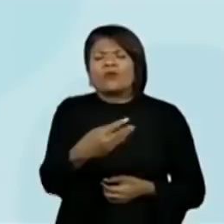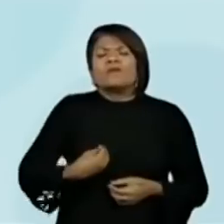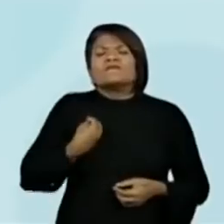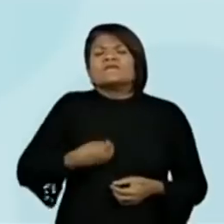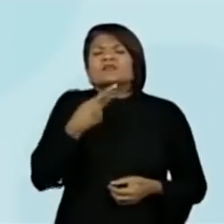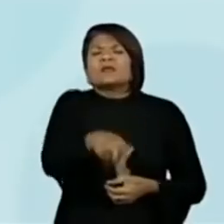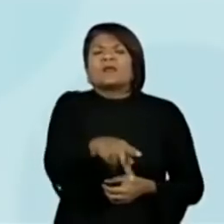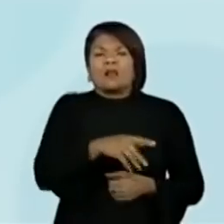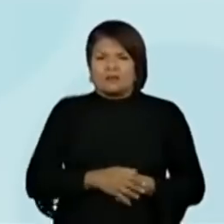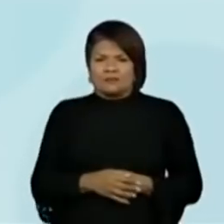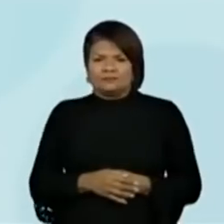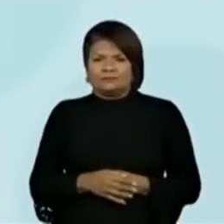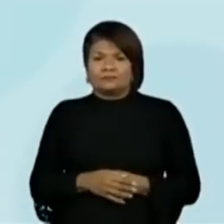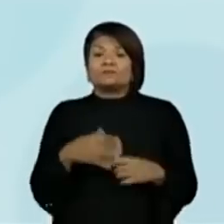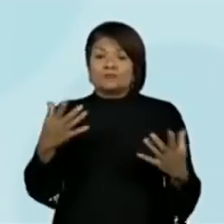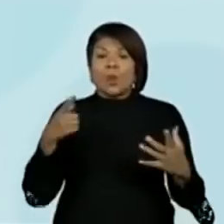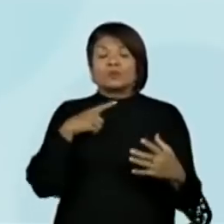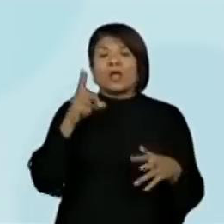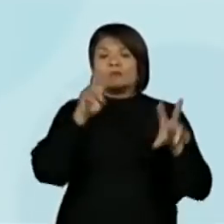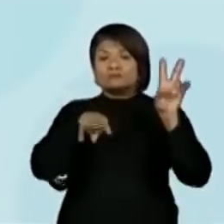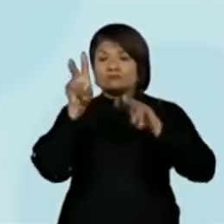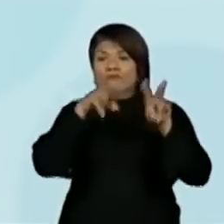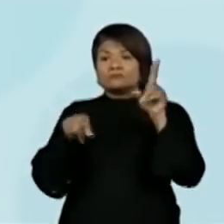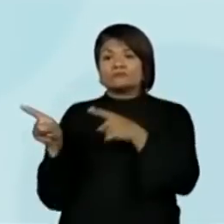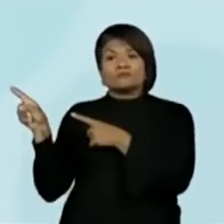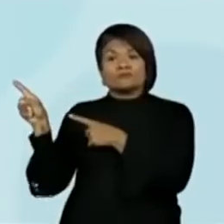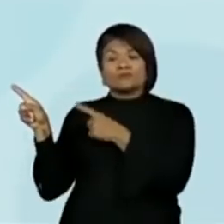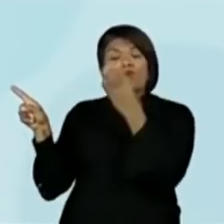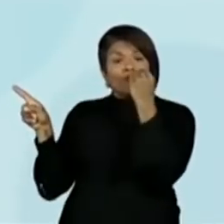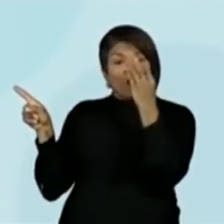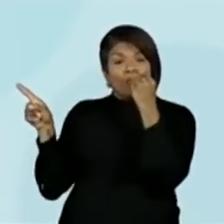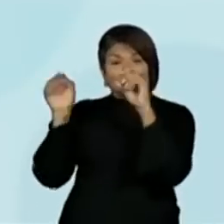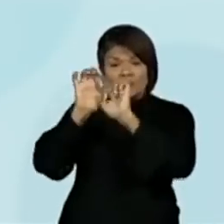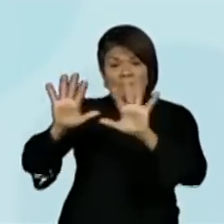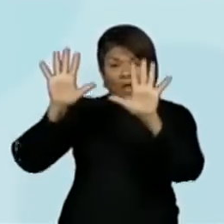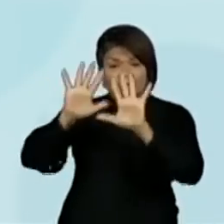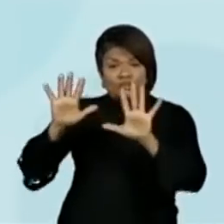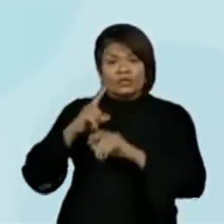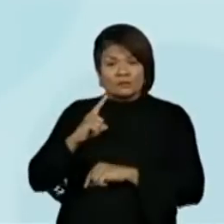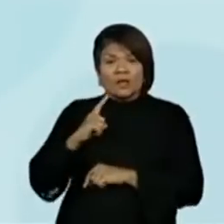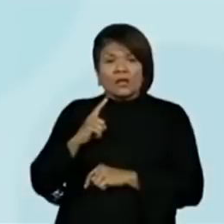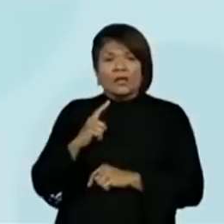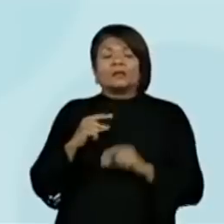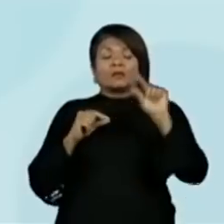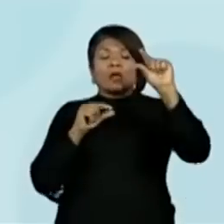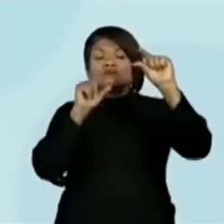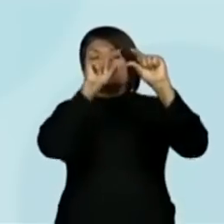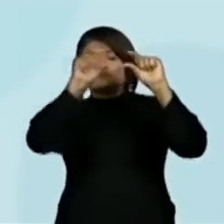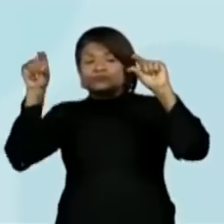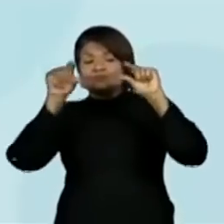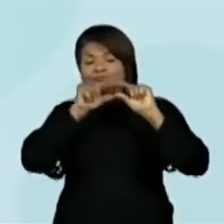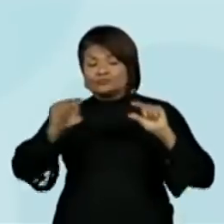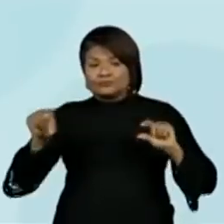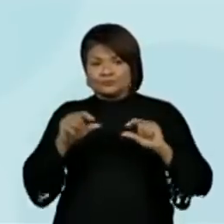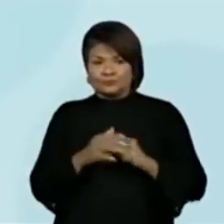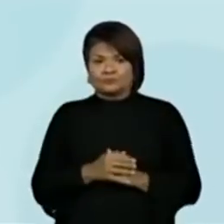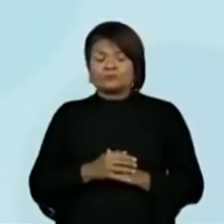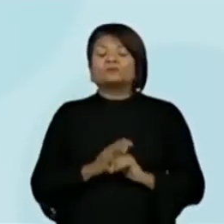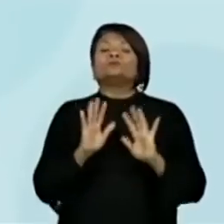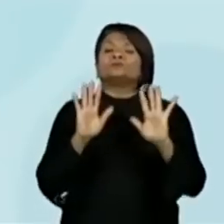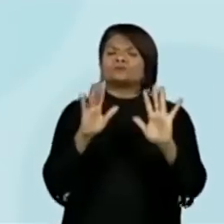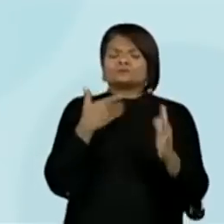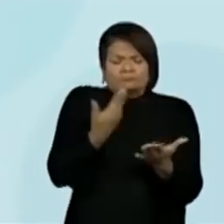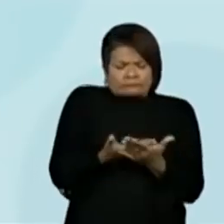Tem uma imagem. Preciso observar essa imagem, tá? Vamos lá? Dois parágrafos desse texto. É um texto curtinho. Segundo alguns